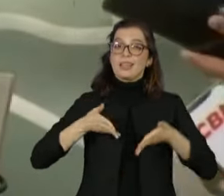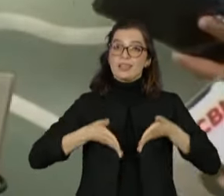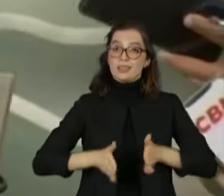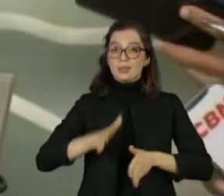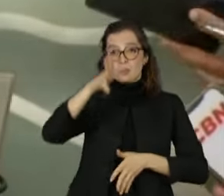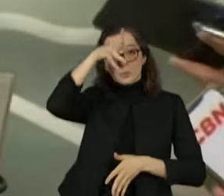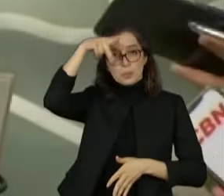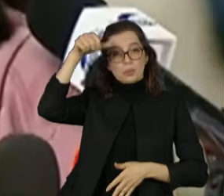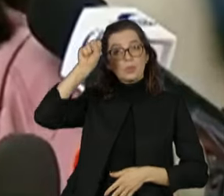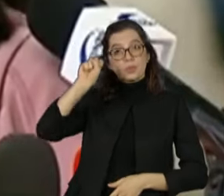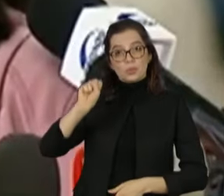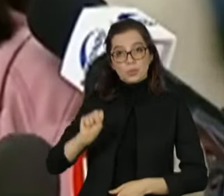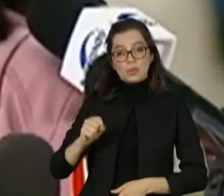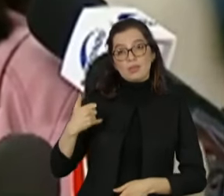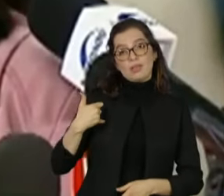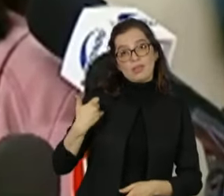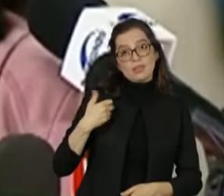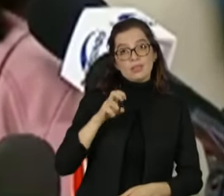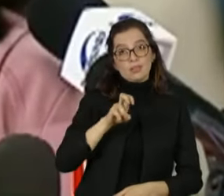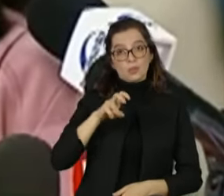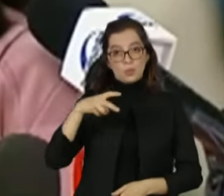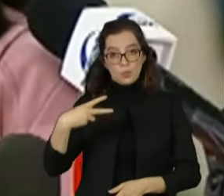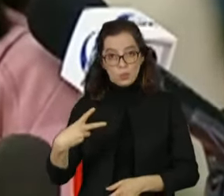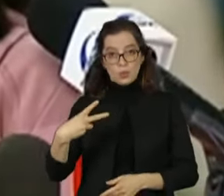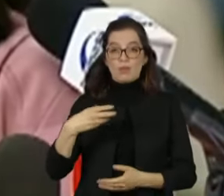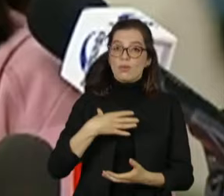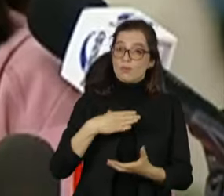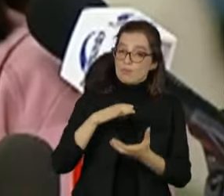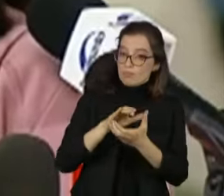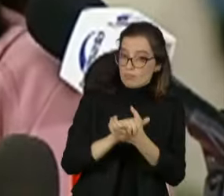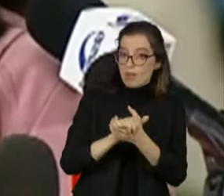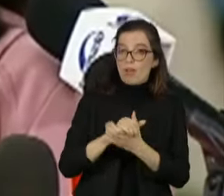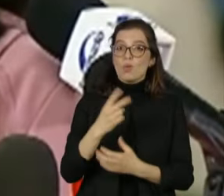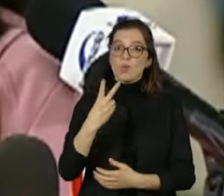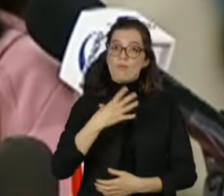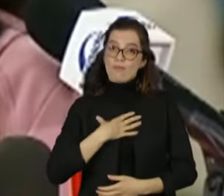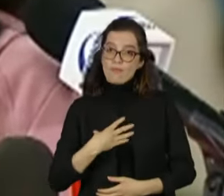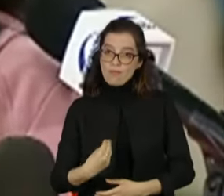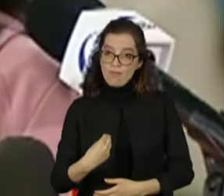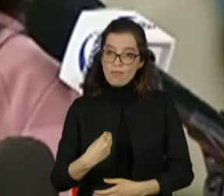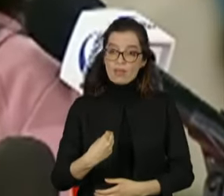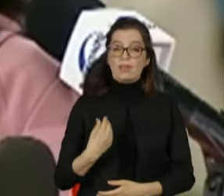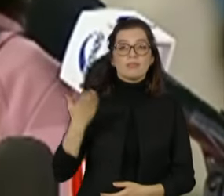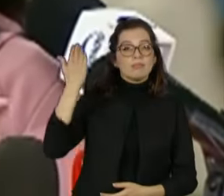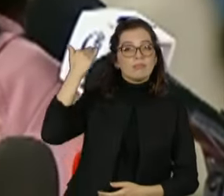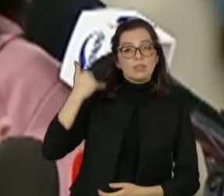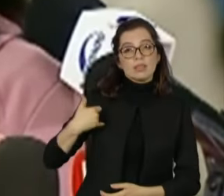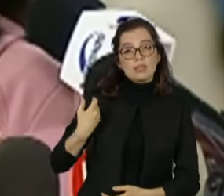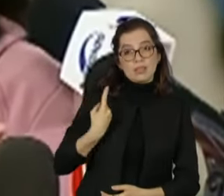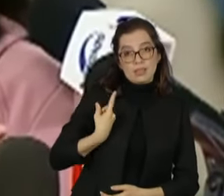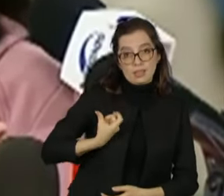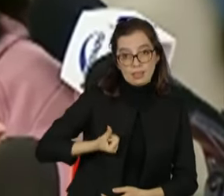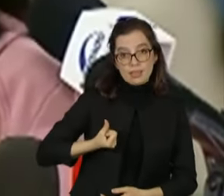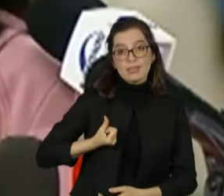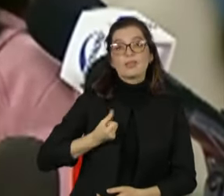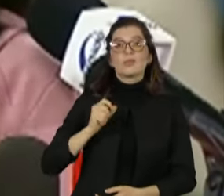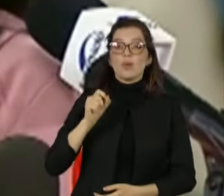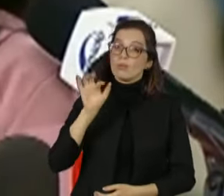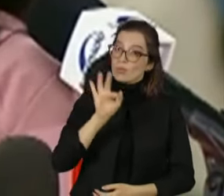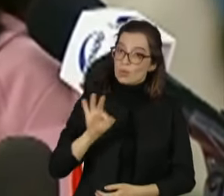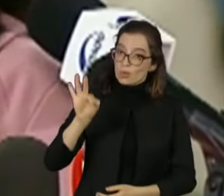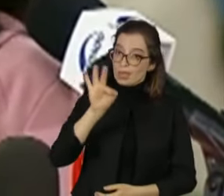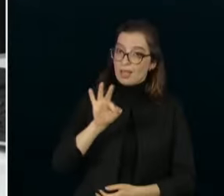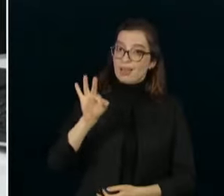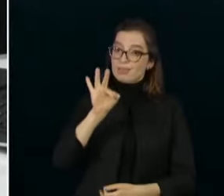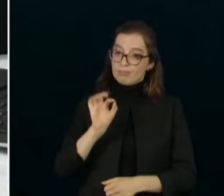casada e tem duas filhas. Com apenas 16 anos, foi aprovada na Faculdade Nacional de Direito da Universidade Federal